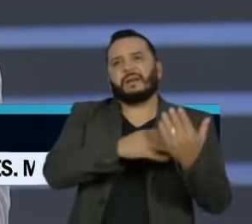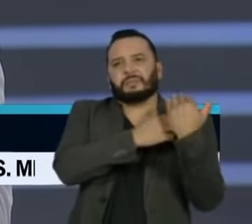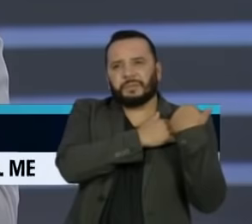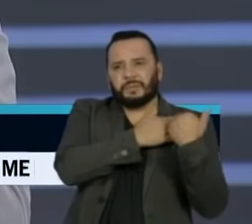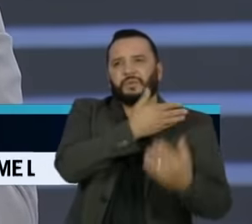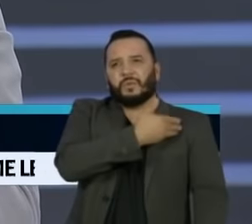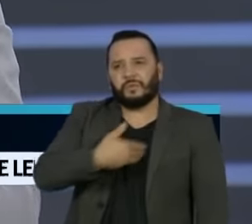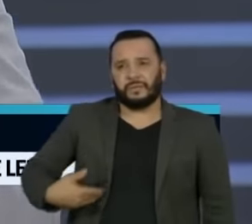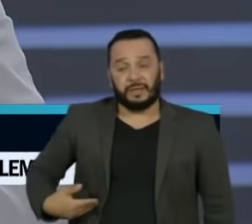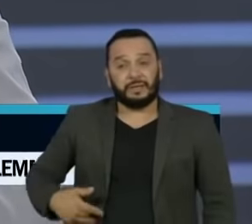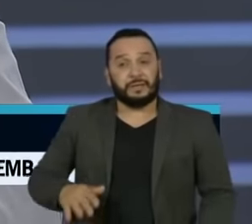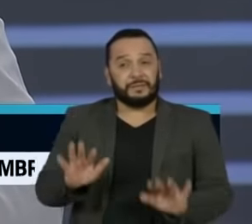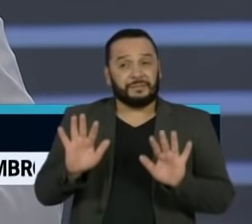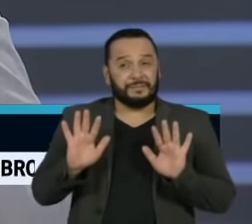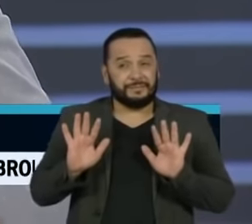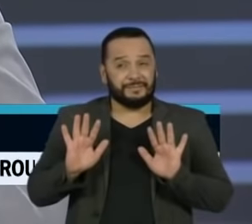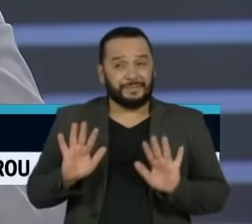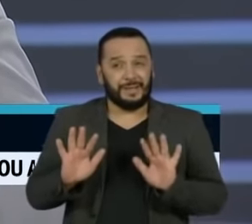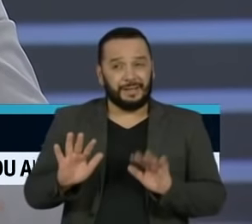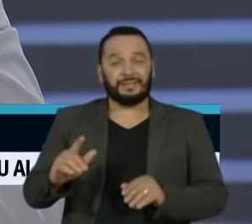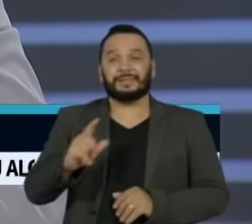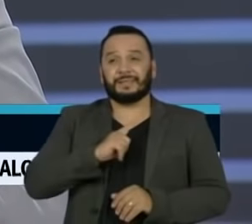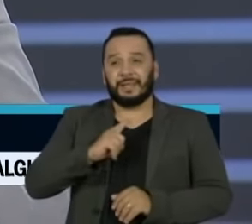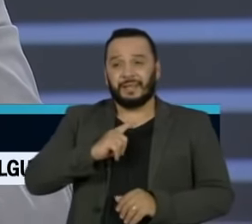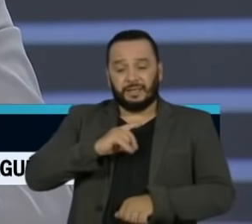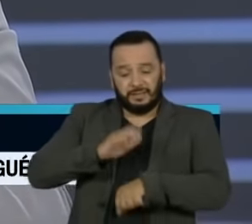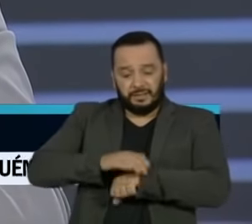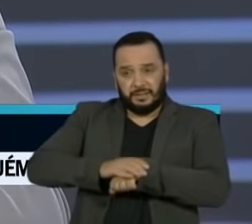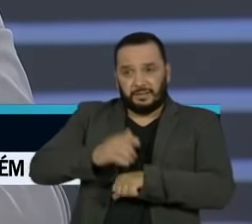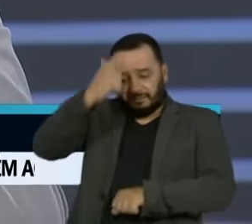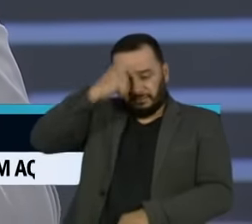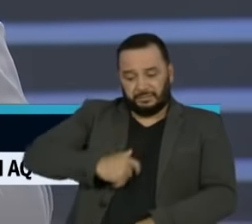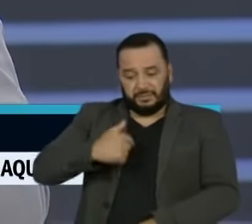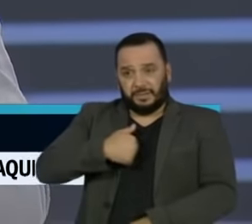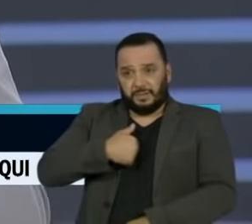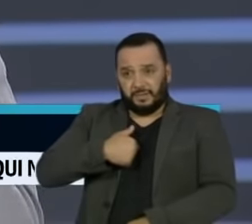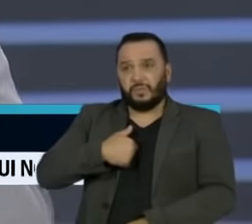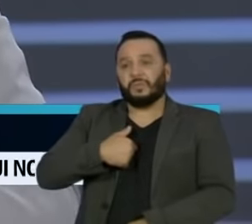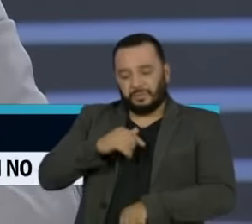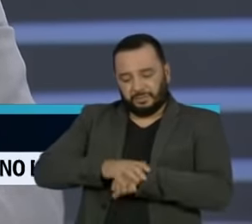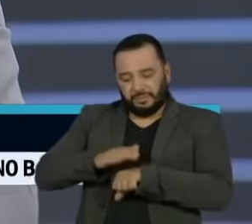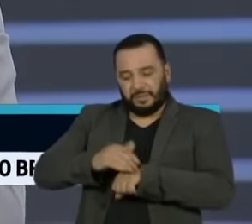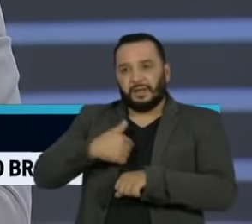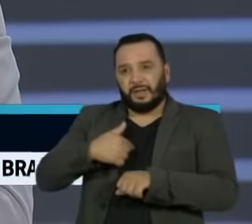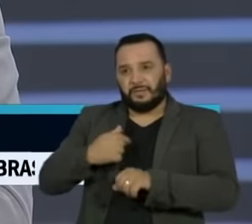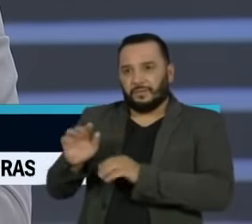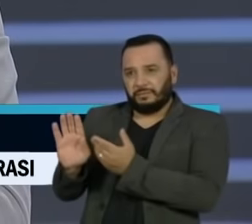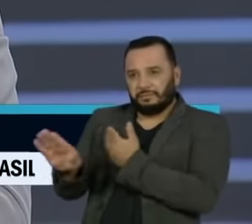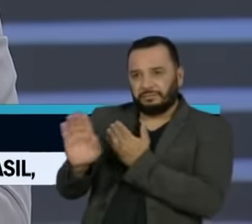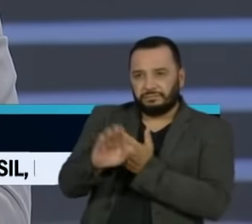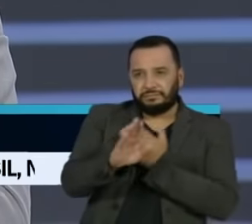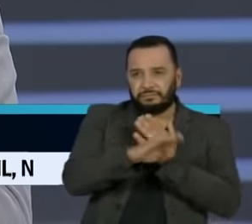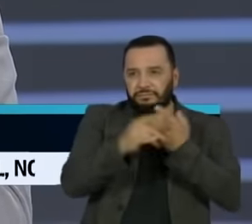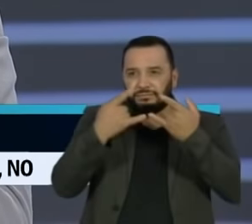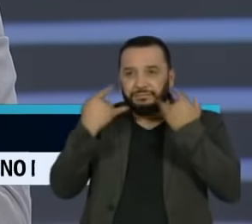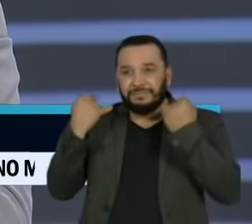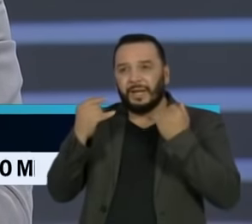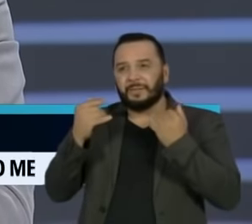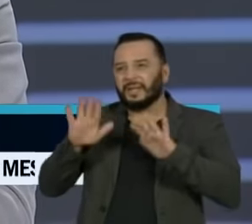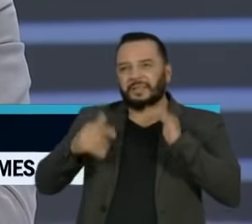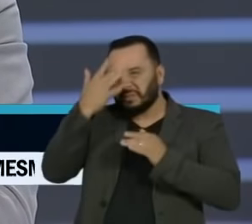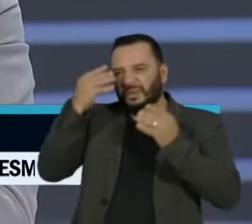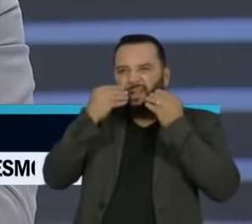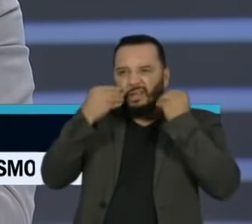governos, mas tem um papel do indivíduo, do cidadão, da sociedade, que, em grande medida, está ficando para trás, está